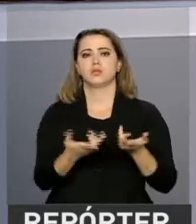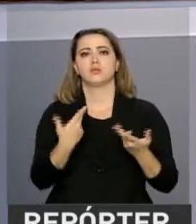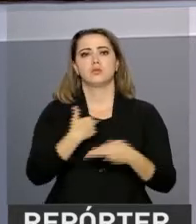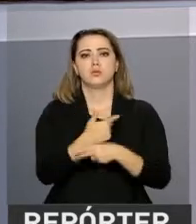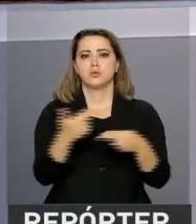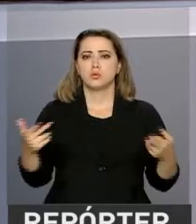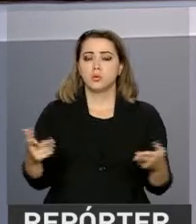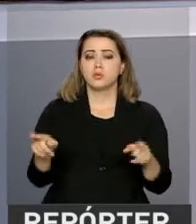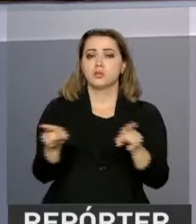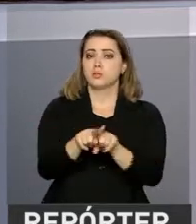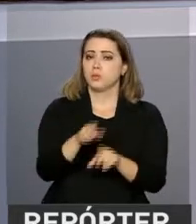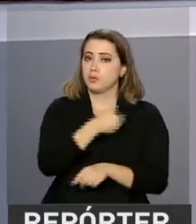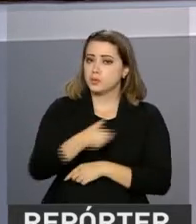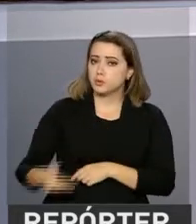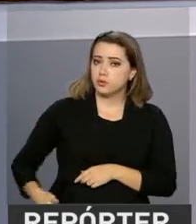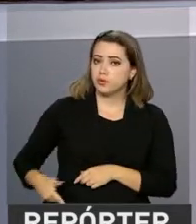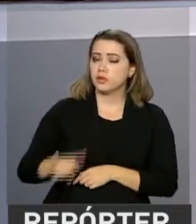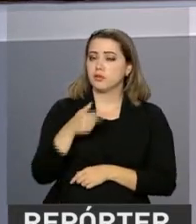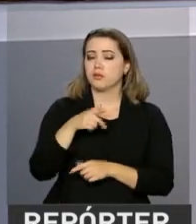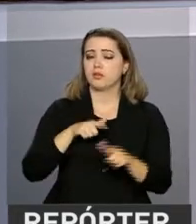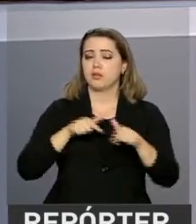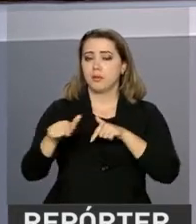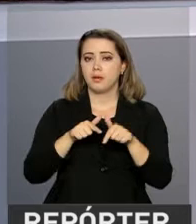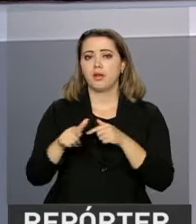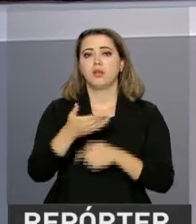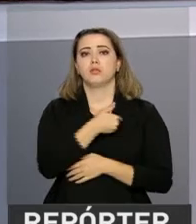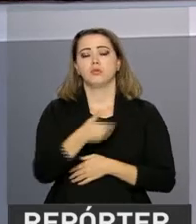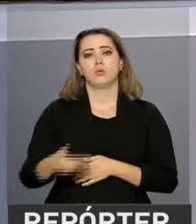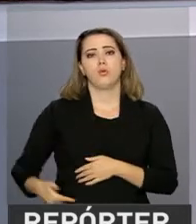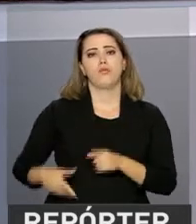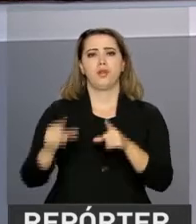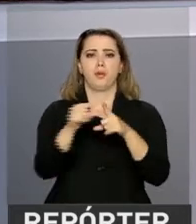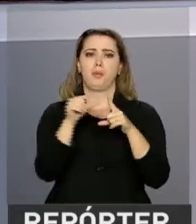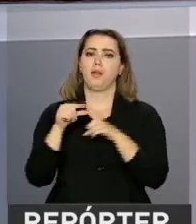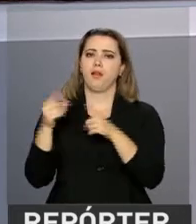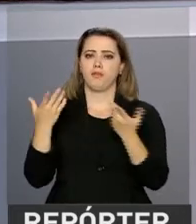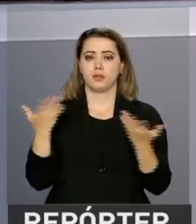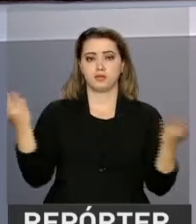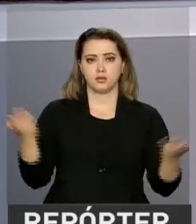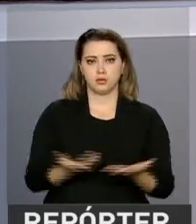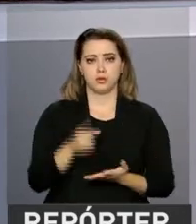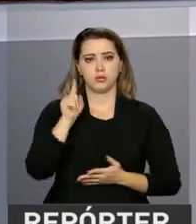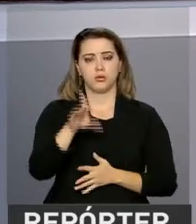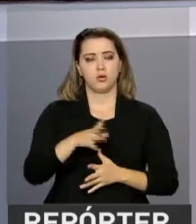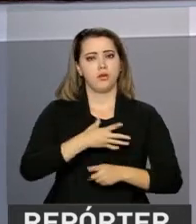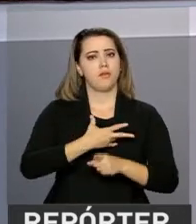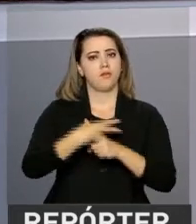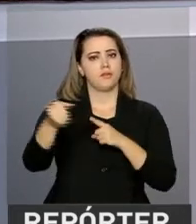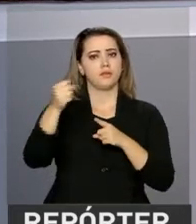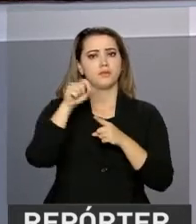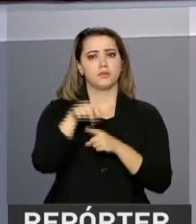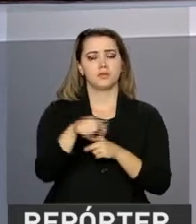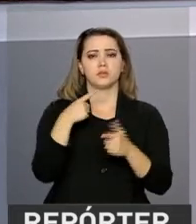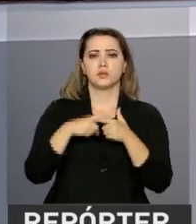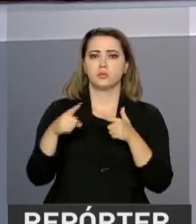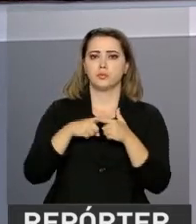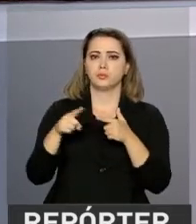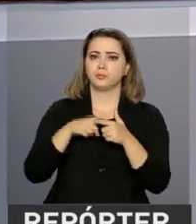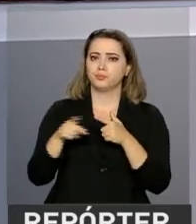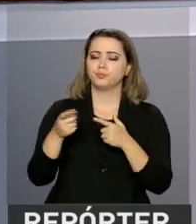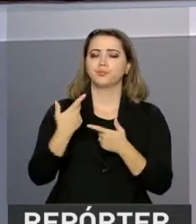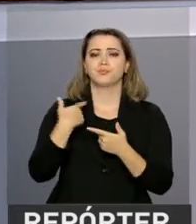com a coisa pública, com atos e palavras. Para Michel Temer, o que está em jogo é a superação de uma crise sem